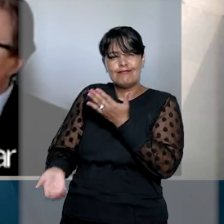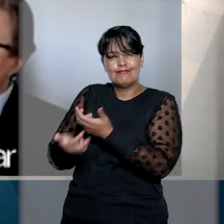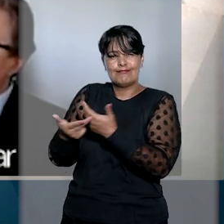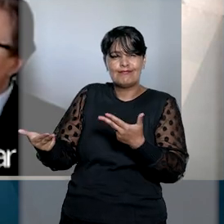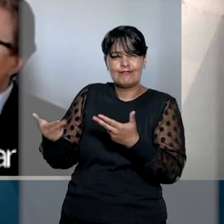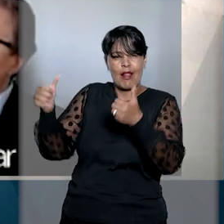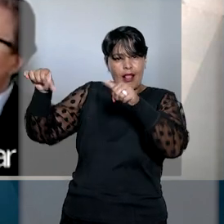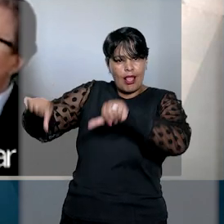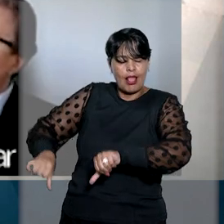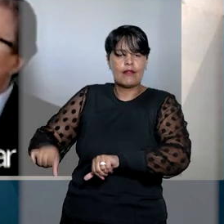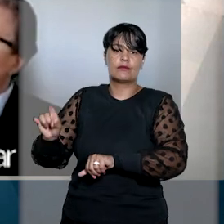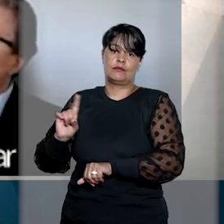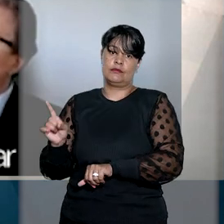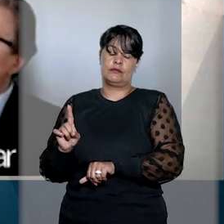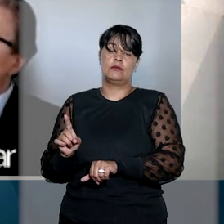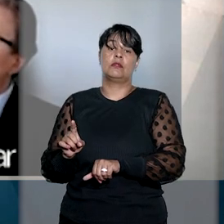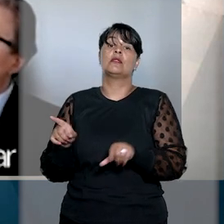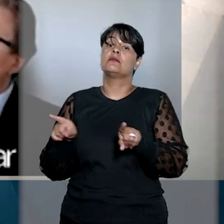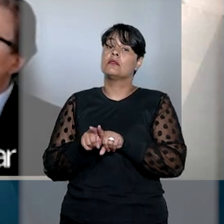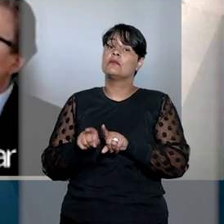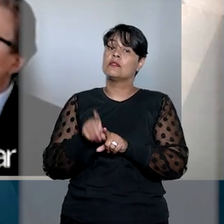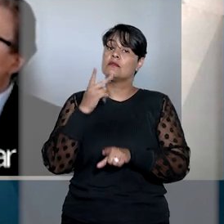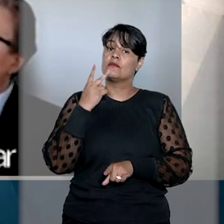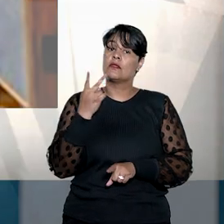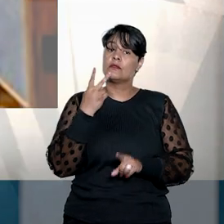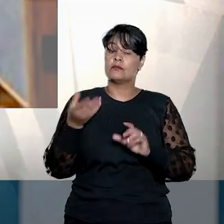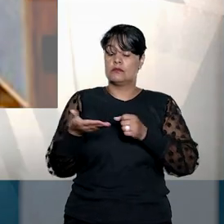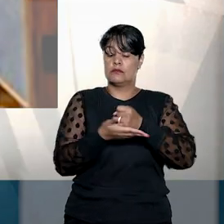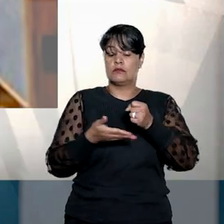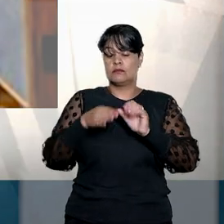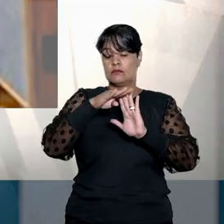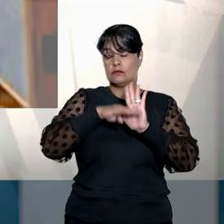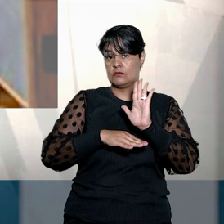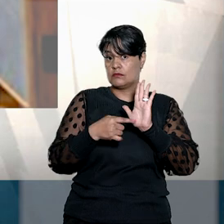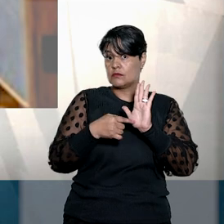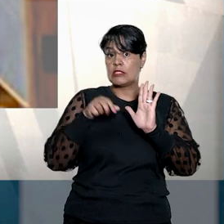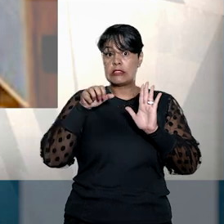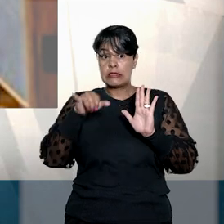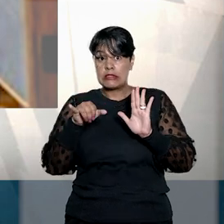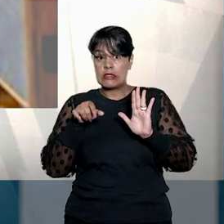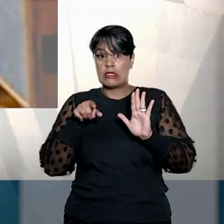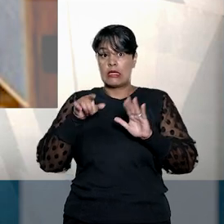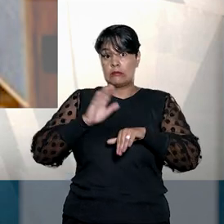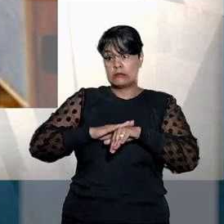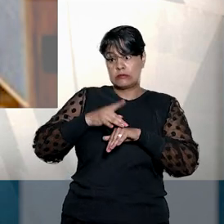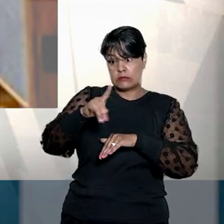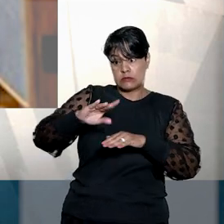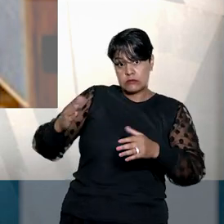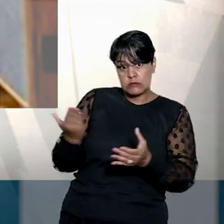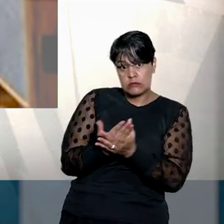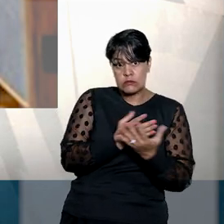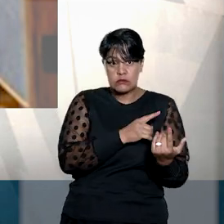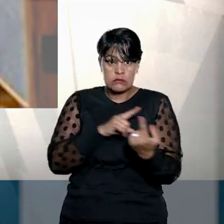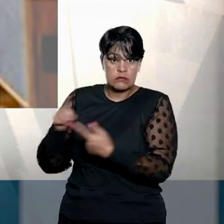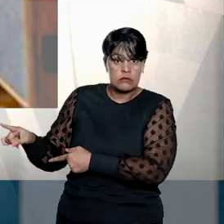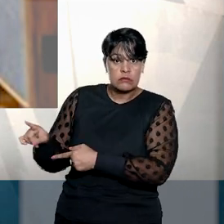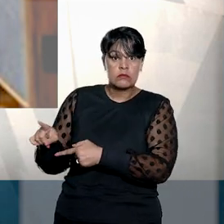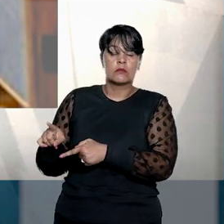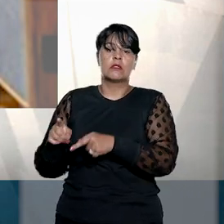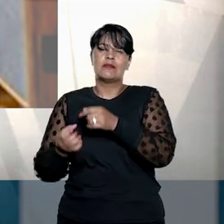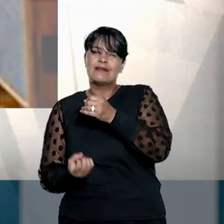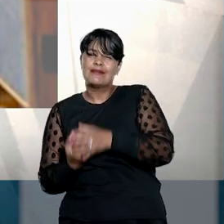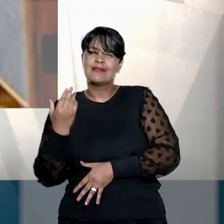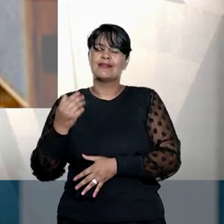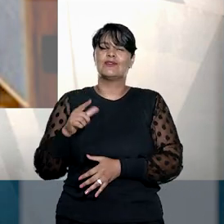credores. Moura Ribeiro também lembrou que, para a doutrina, havendo resistência à pretensão da parte impugnante e à formação da